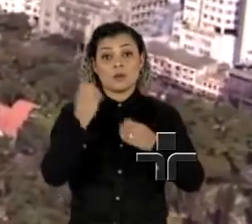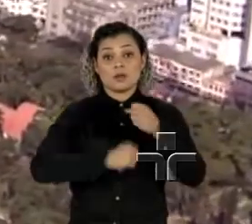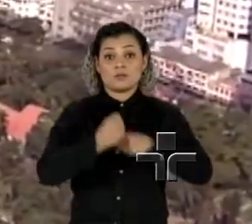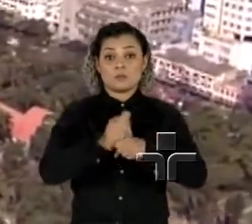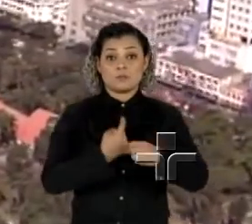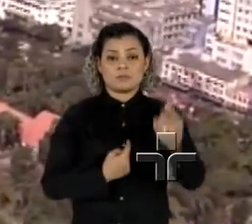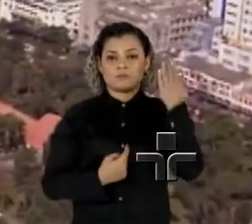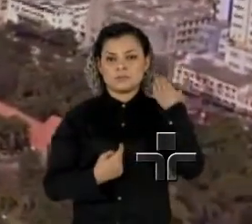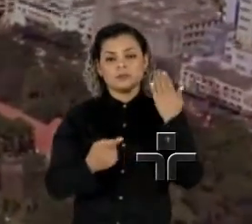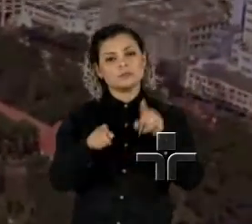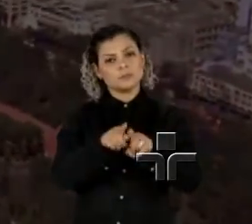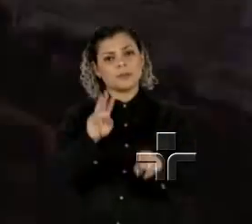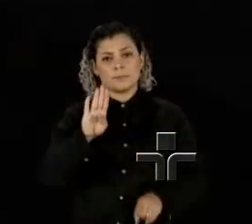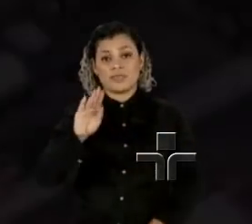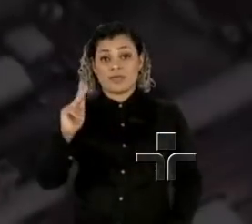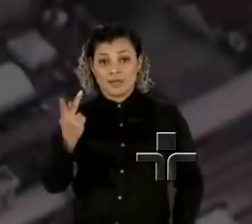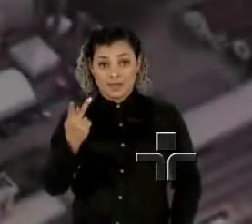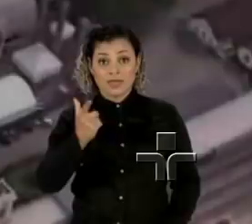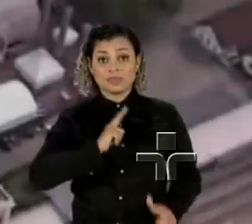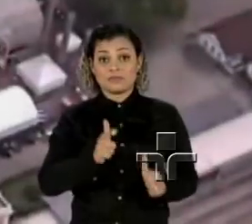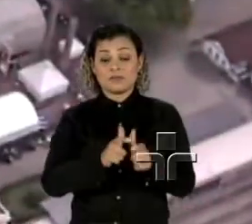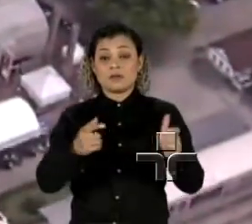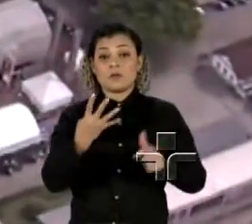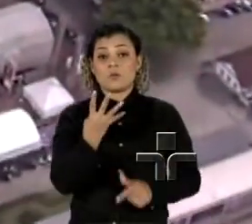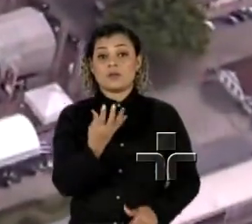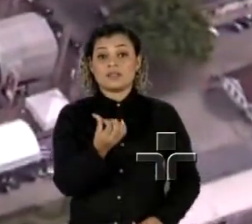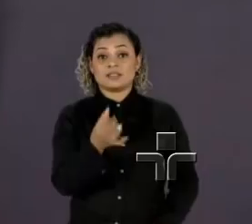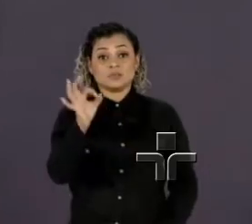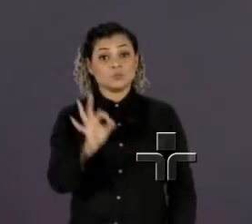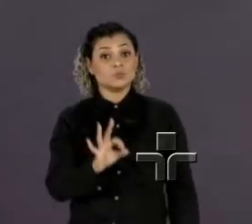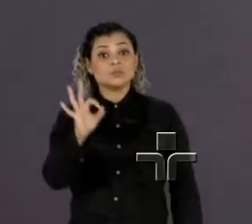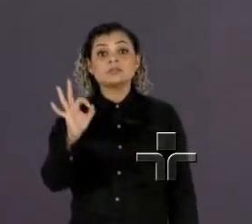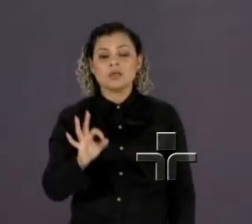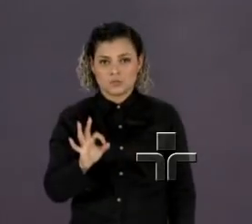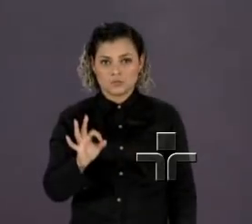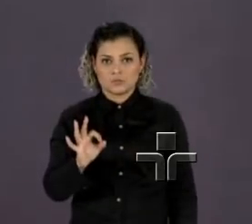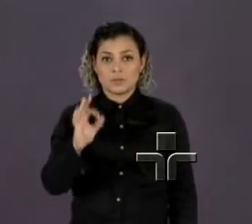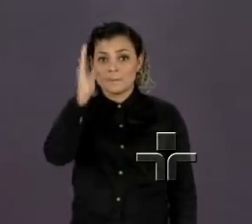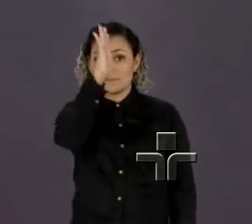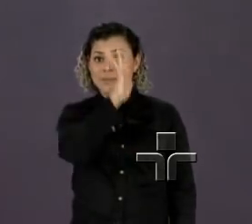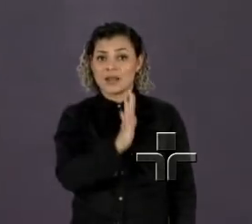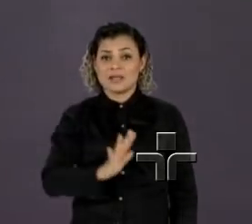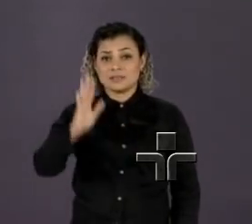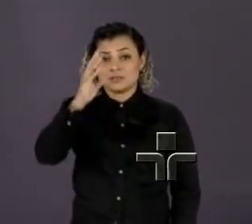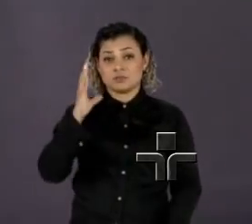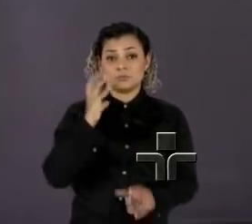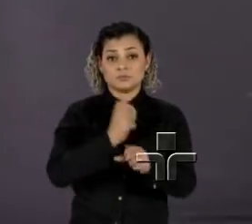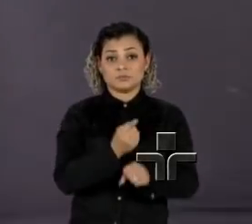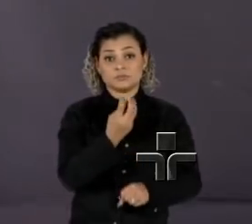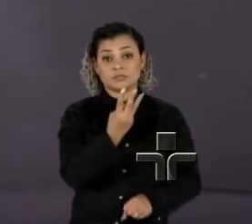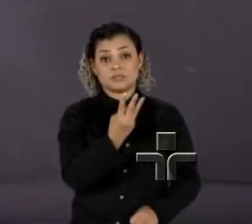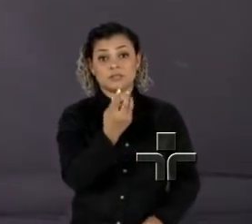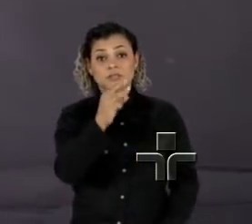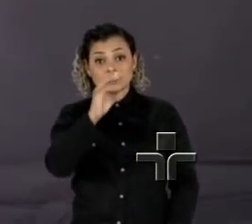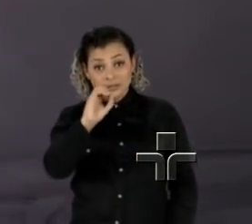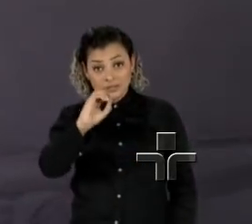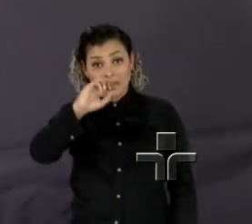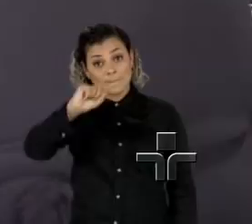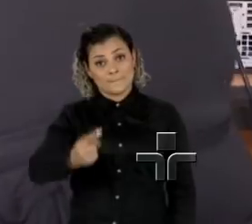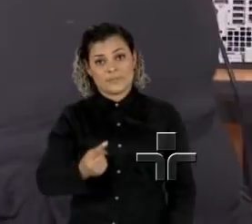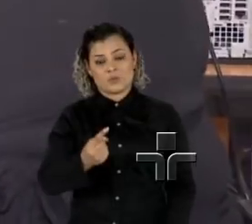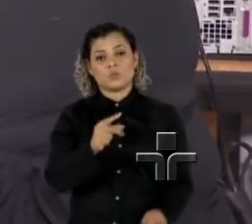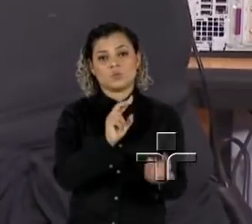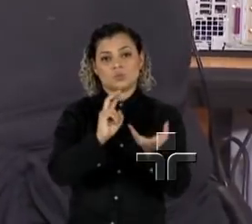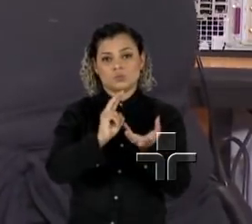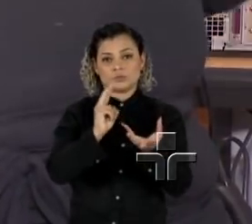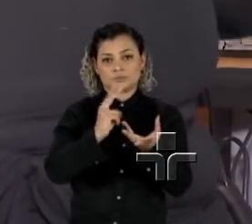E em Belo Horizonte, a alta foi de 46%. No país, são 30 mil conselhos tutelares, cada um